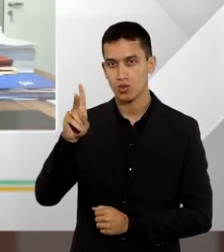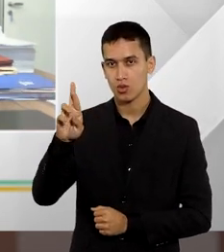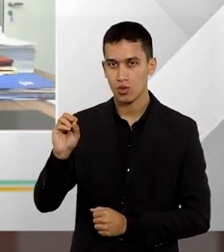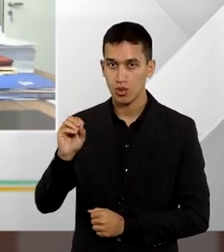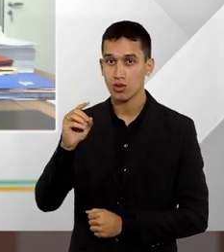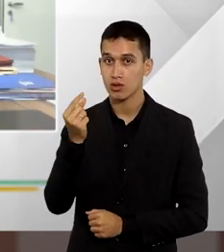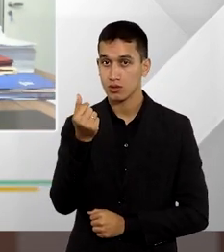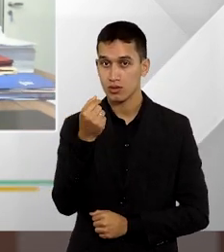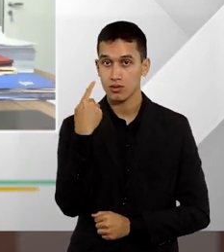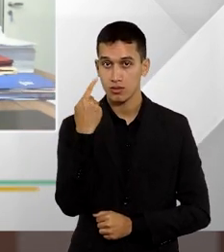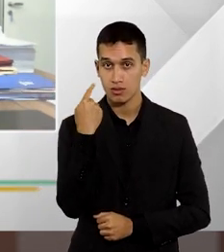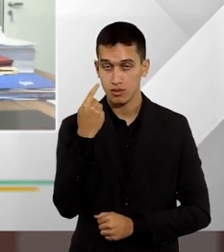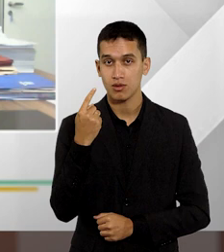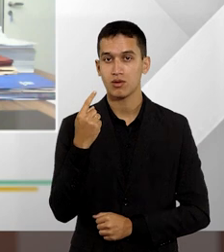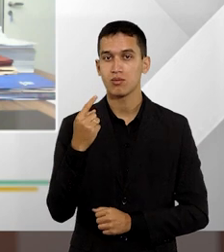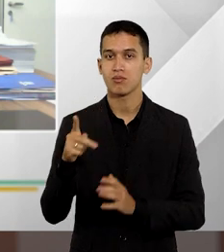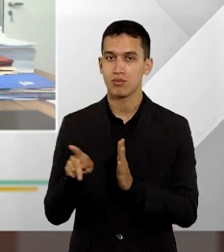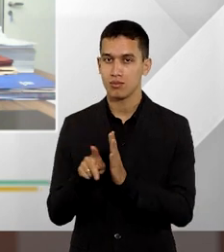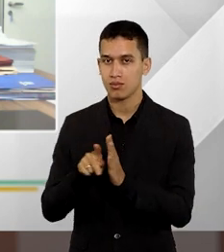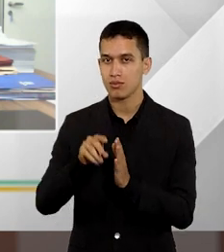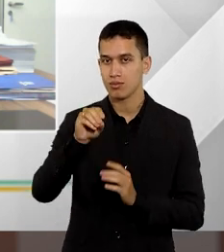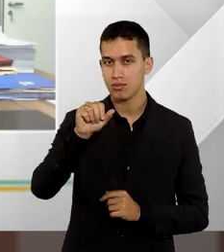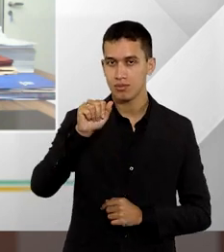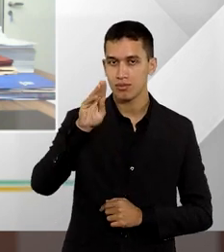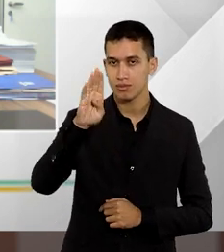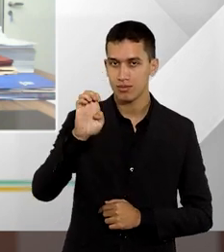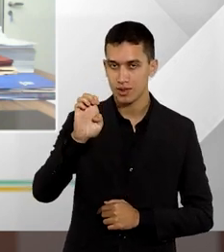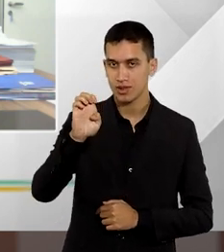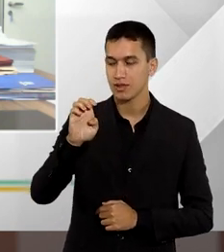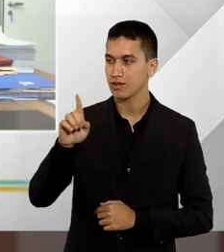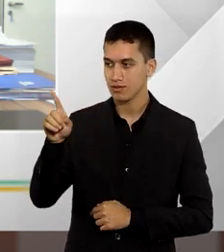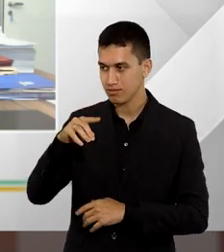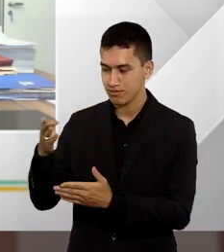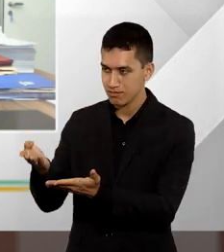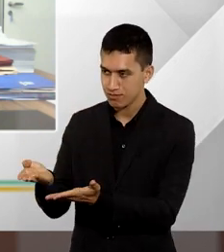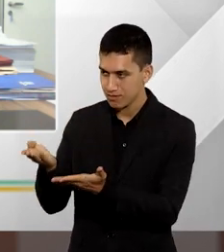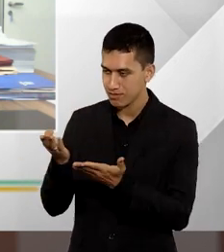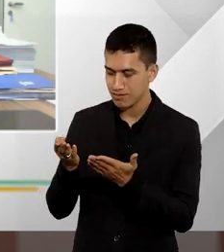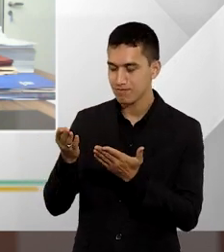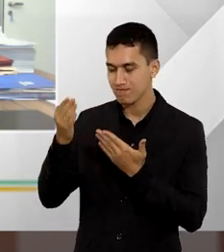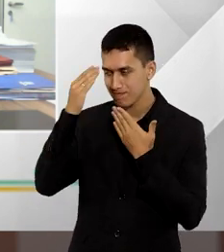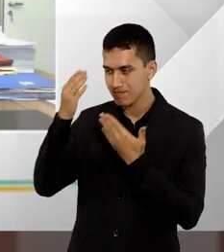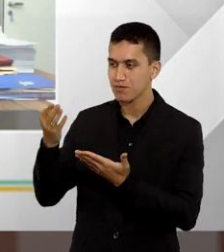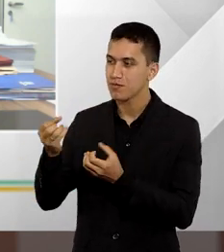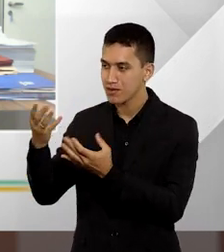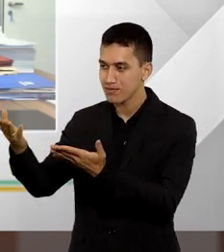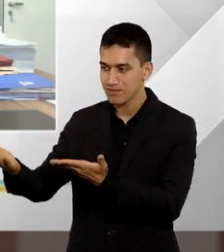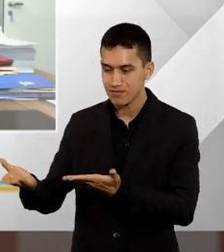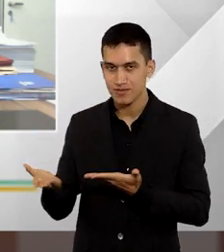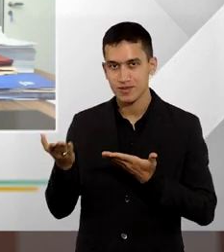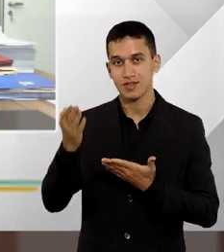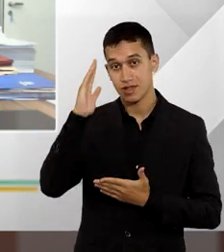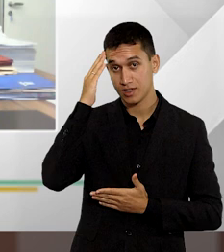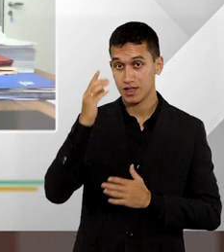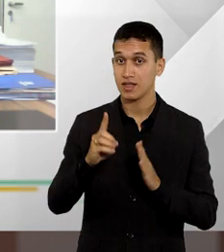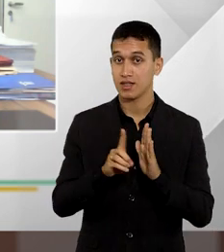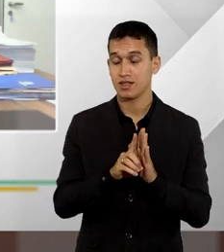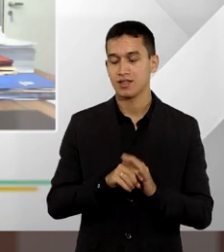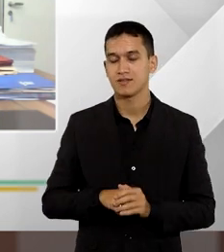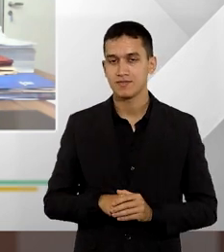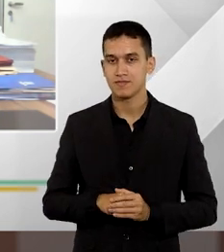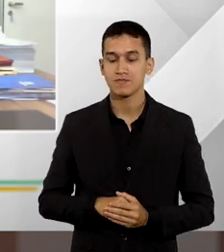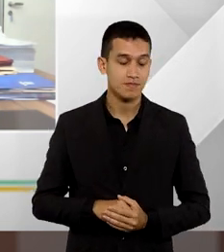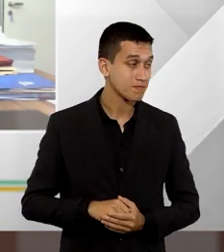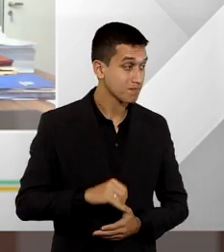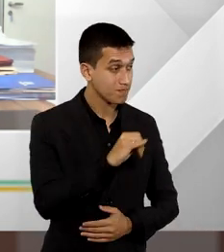da OAB, o advogado Sérgio Ludwig. Doutor Sérgio, também seja muito bem-vindo aqui ao Entender Direito. Olá, Fátima.